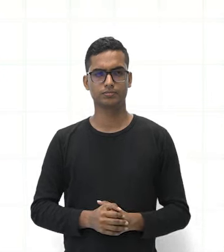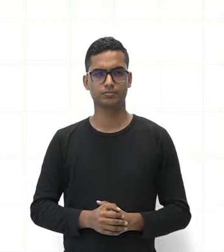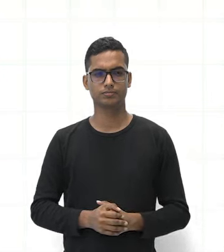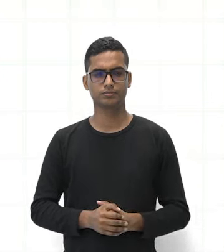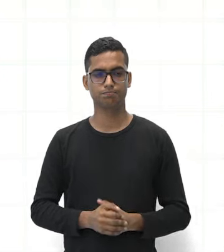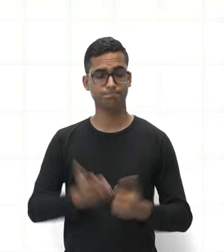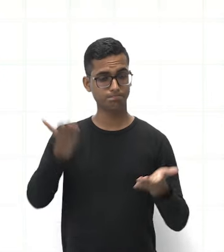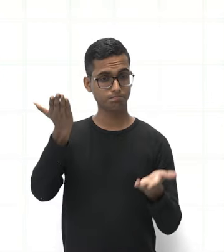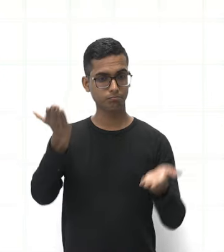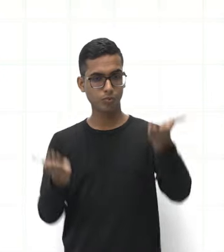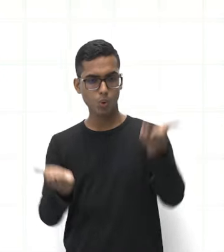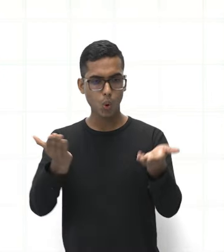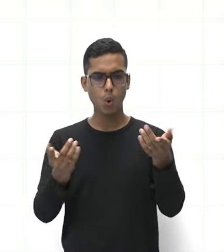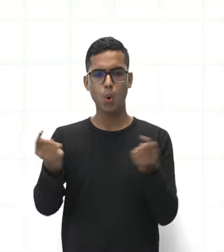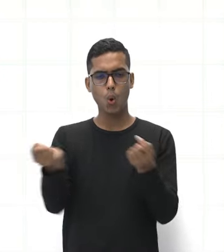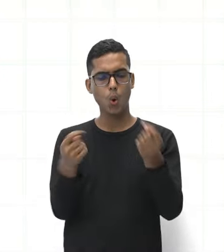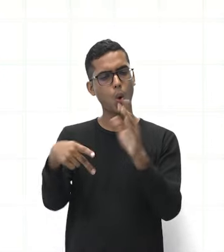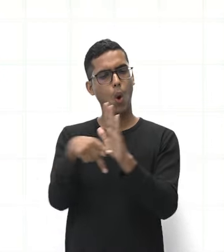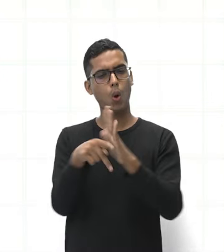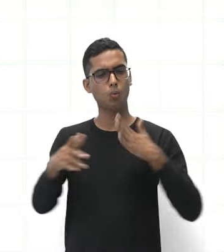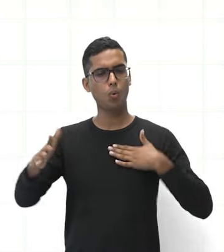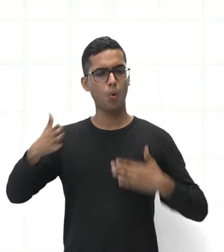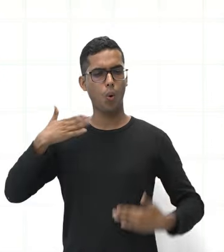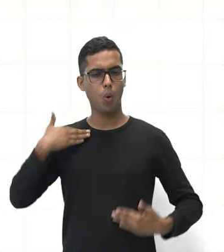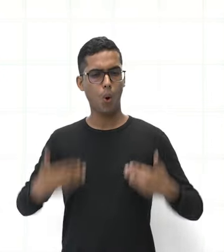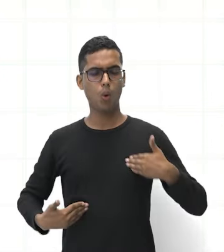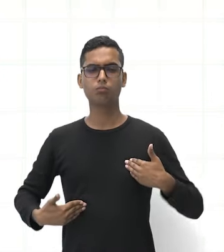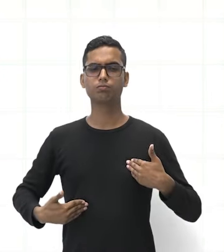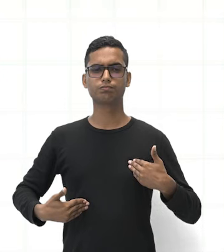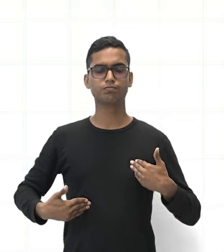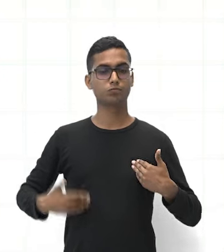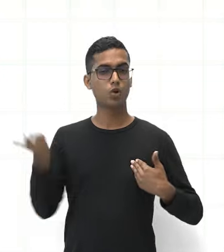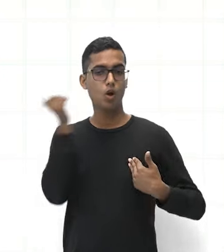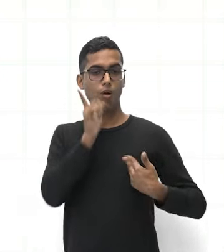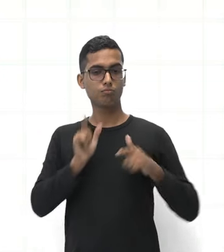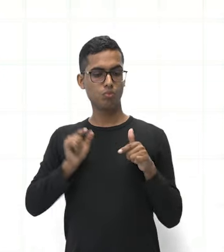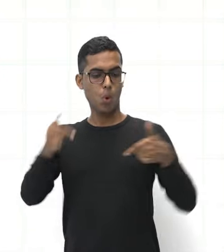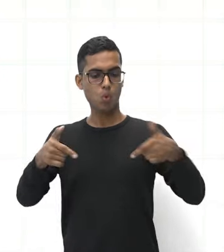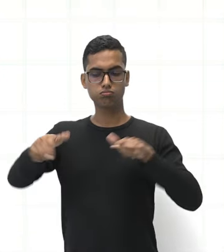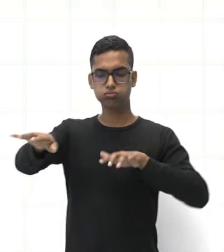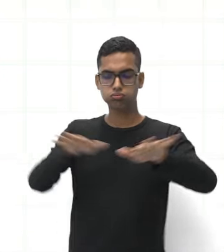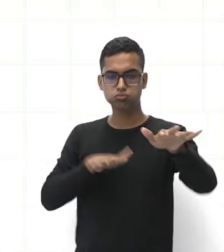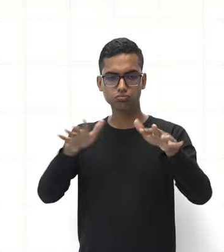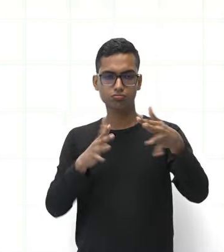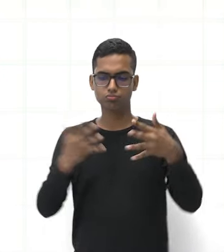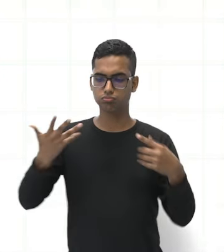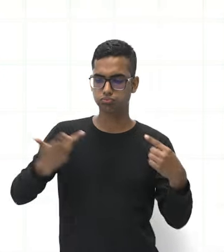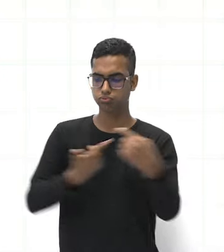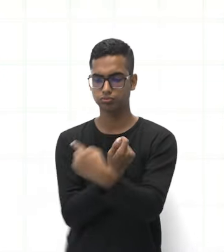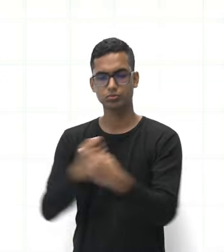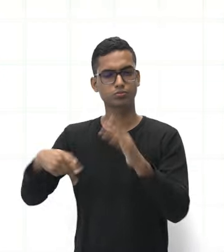A estabilidade corporal. Veja, a realização dos movimentos.